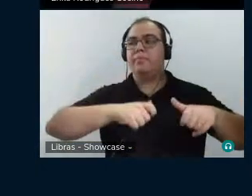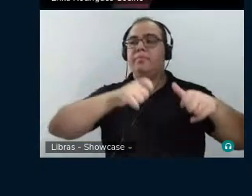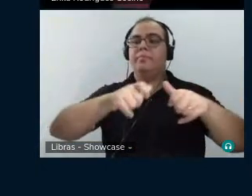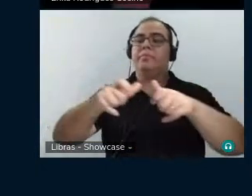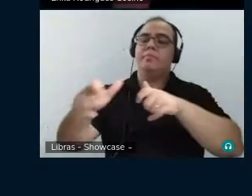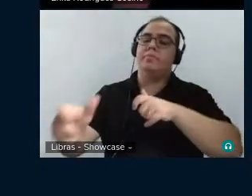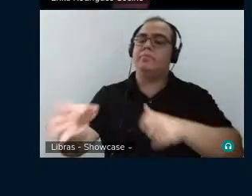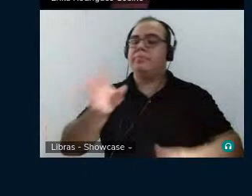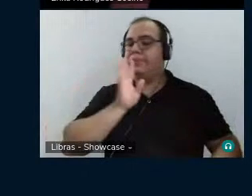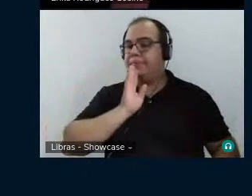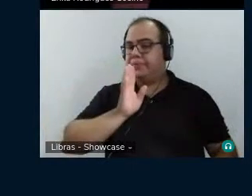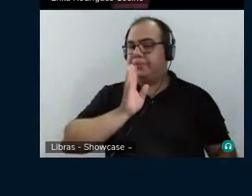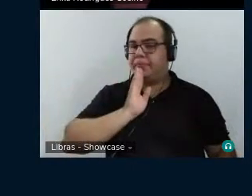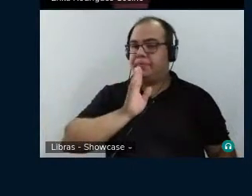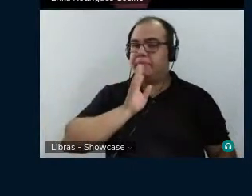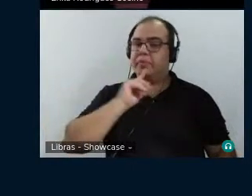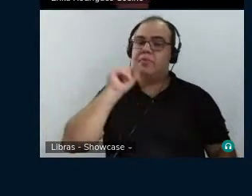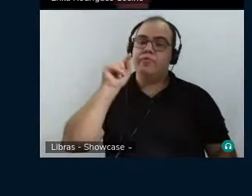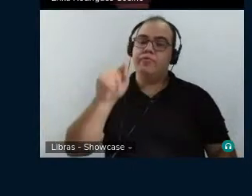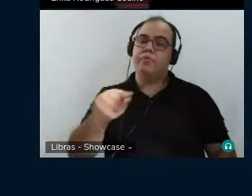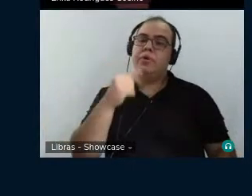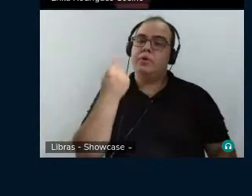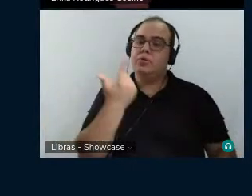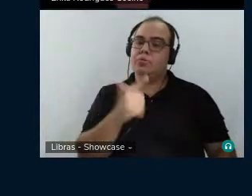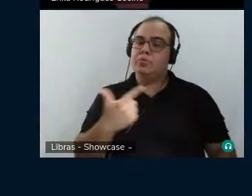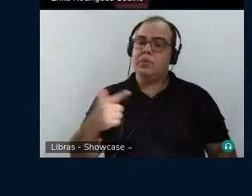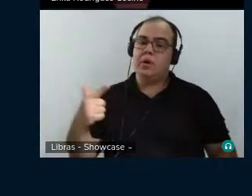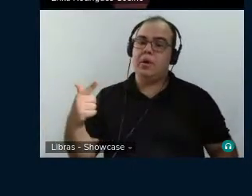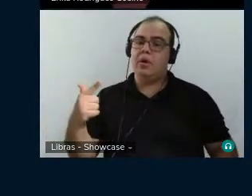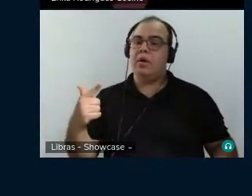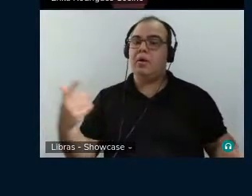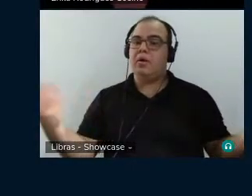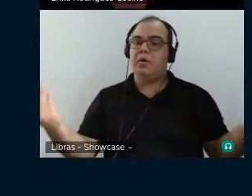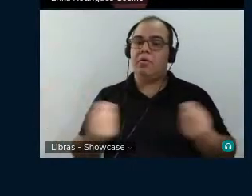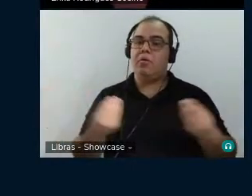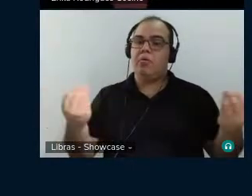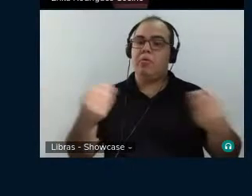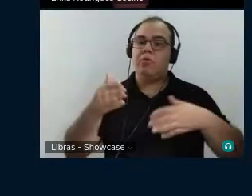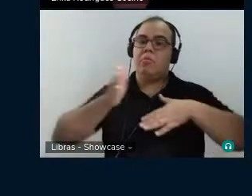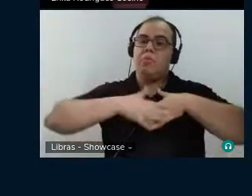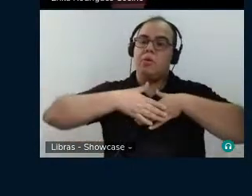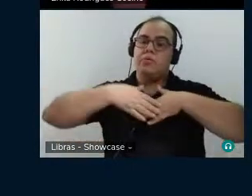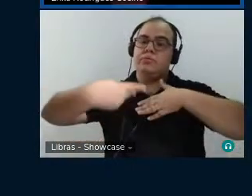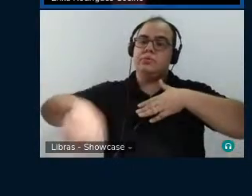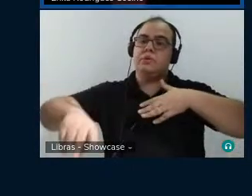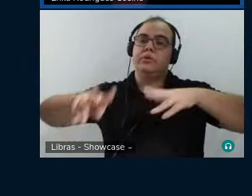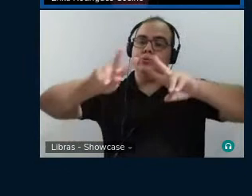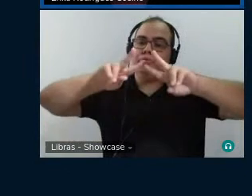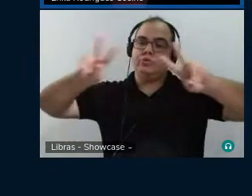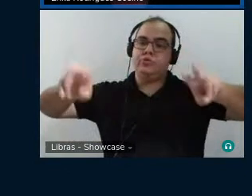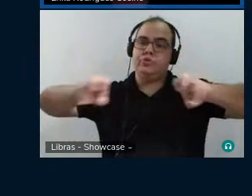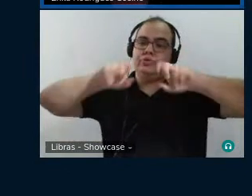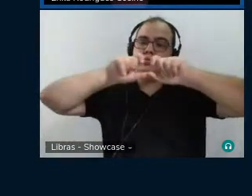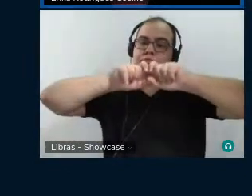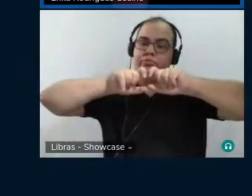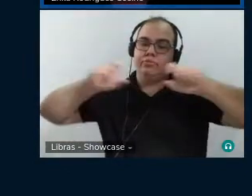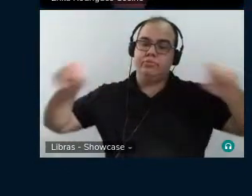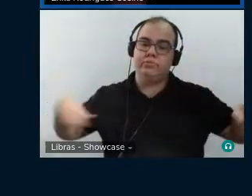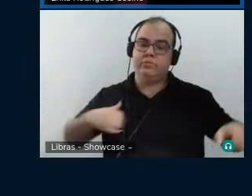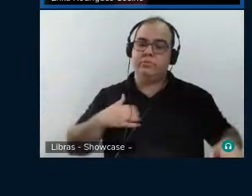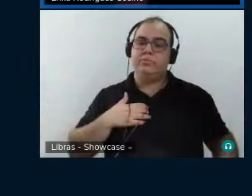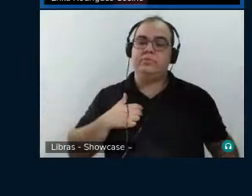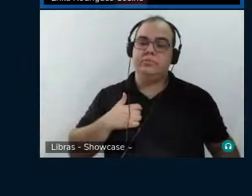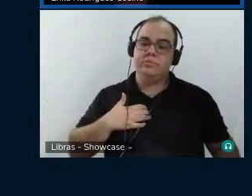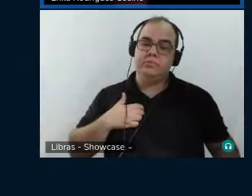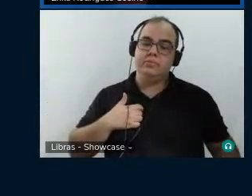né, que você deixa muito claro que não tem, justamente com o seu título, né, exatamente. A